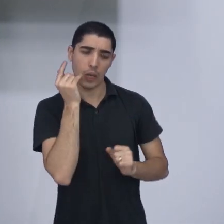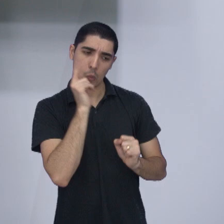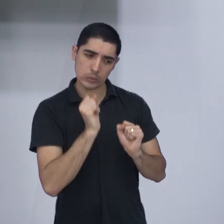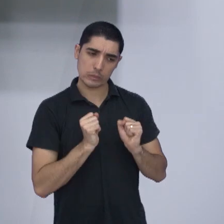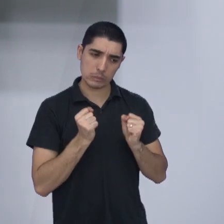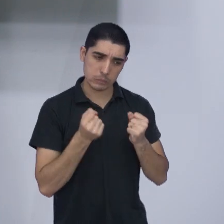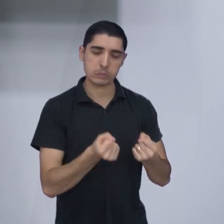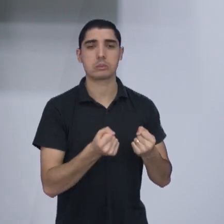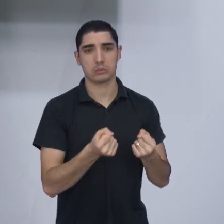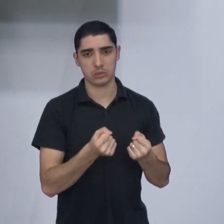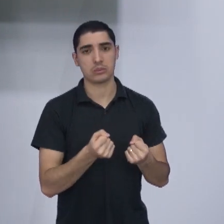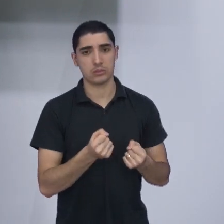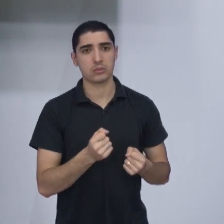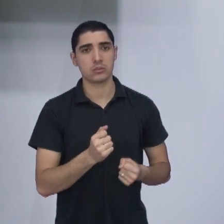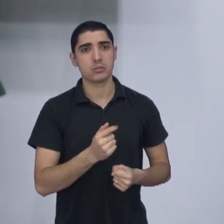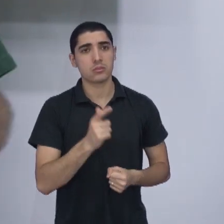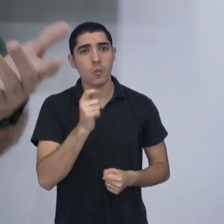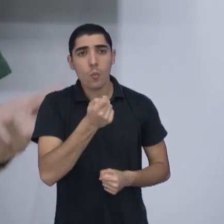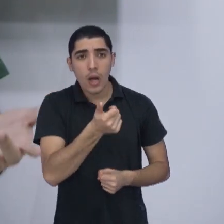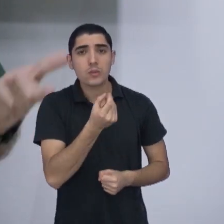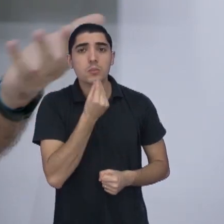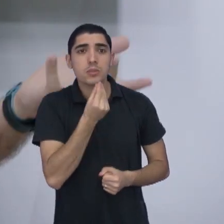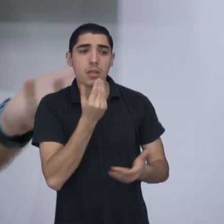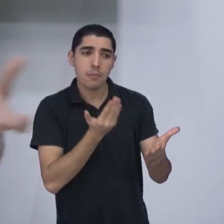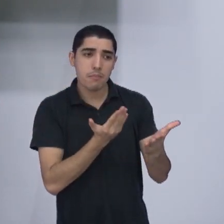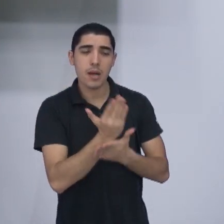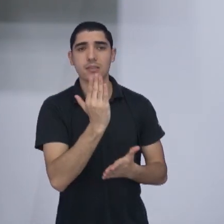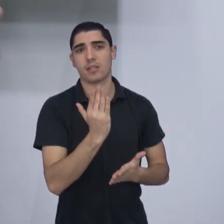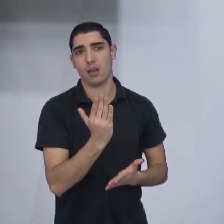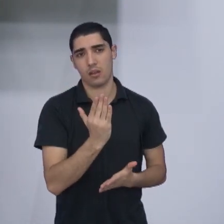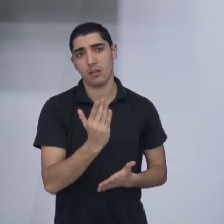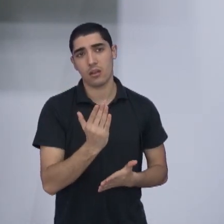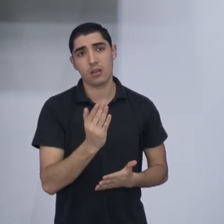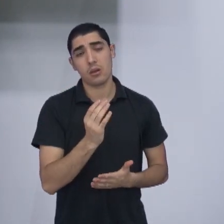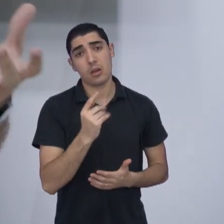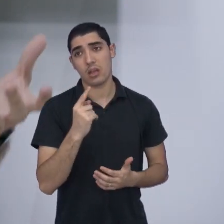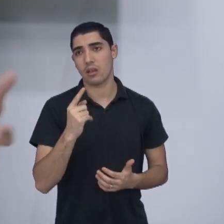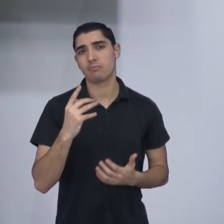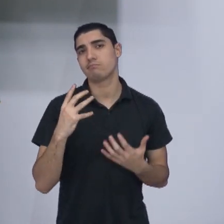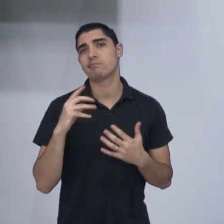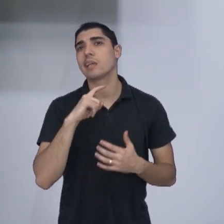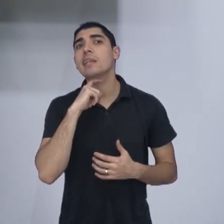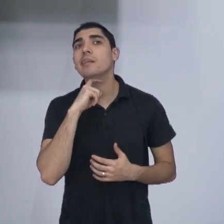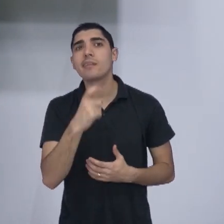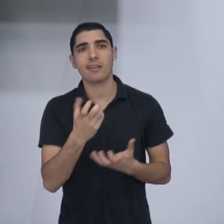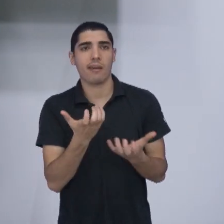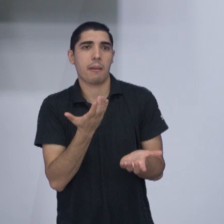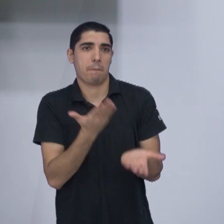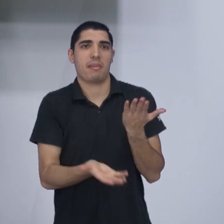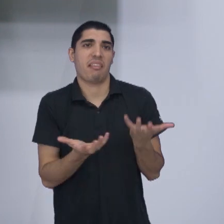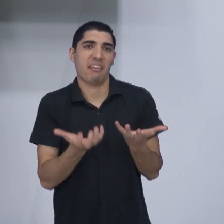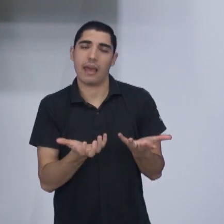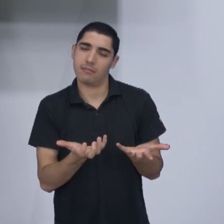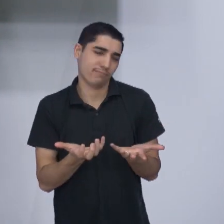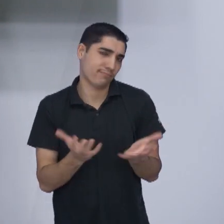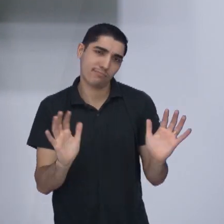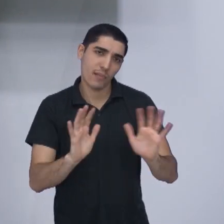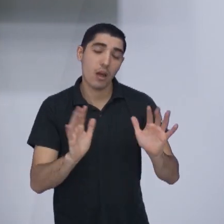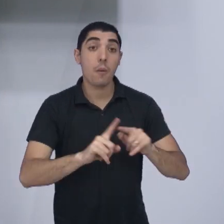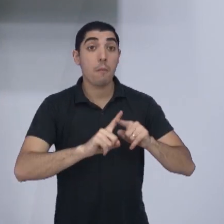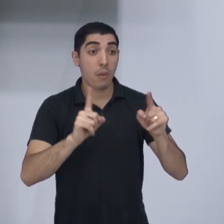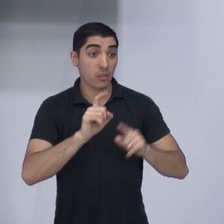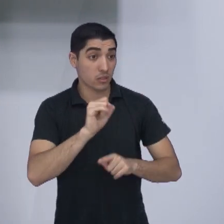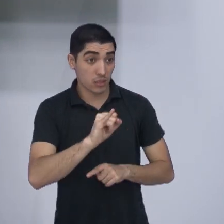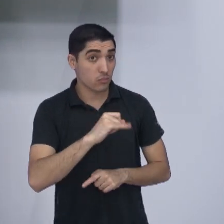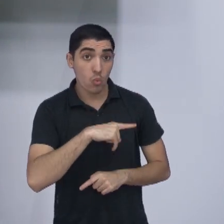fase, chegou com chance de classificação na segunda fase, que perder, ninguém quer perder, mas perder ou desclassificar acontece do jogo, mas se